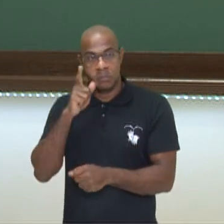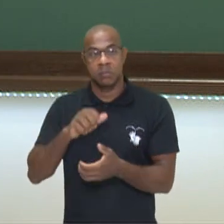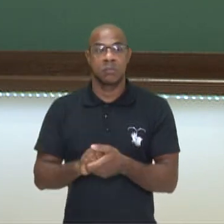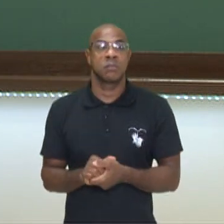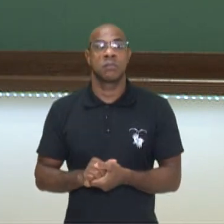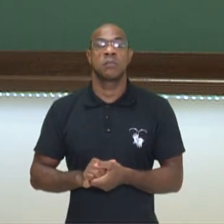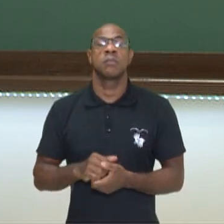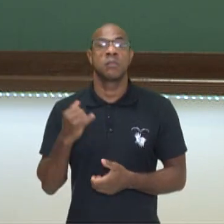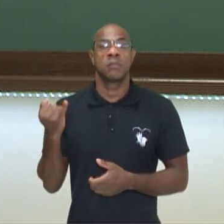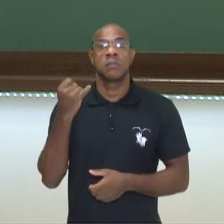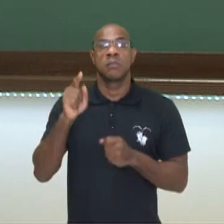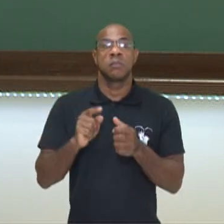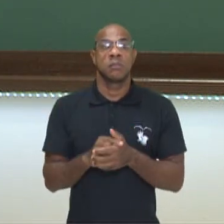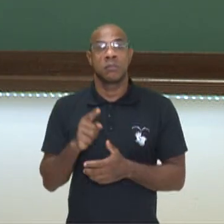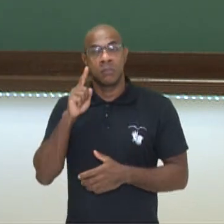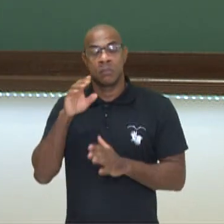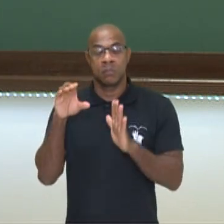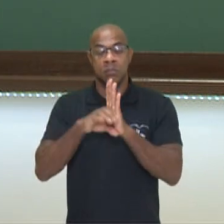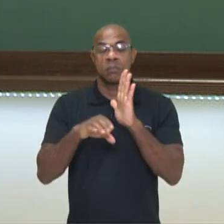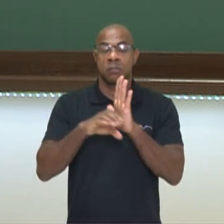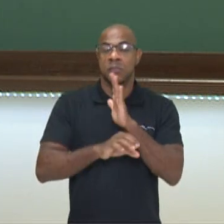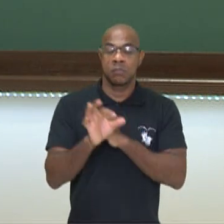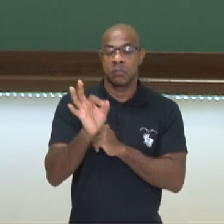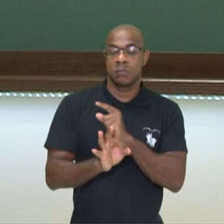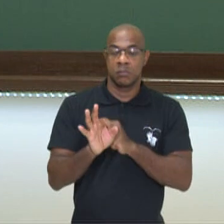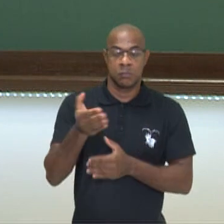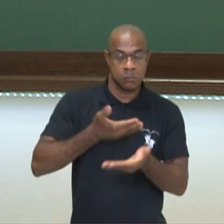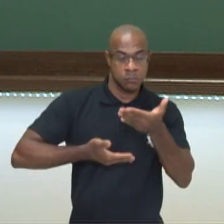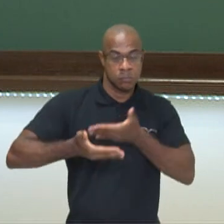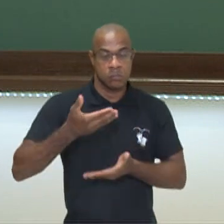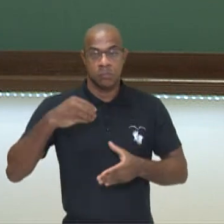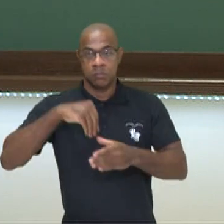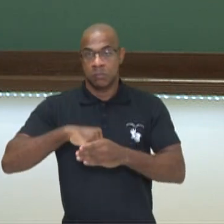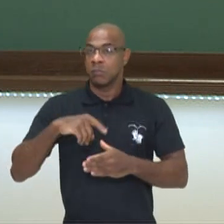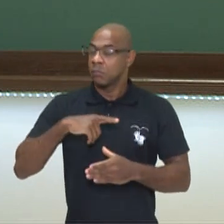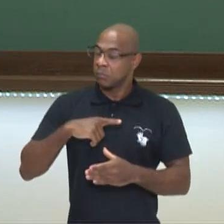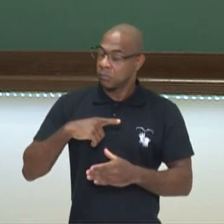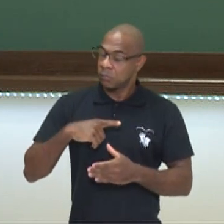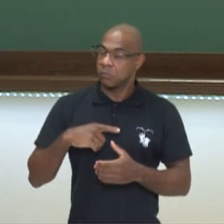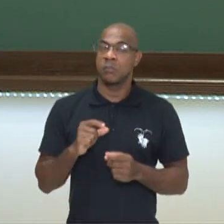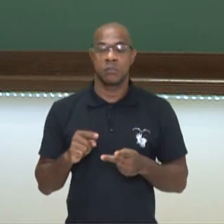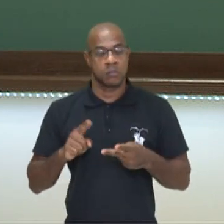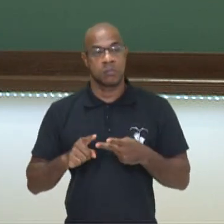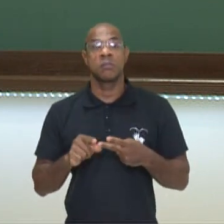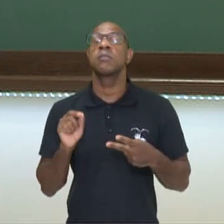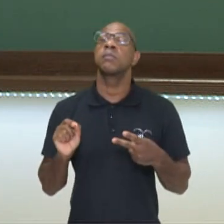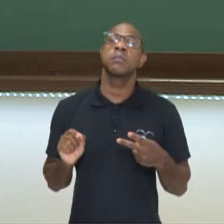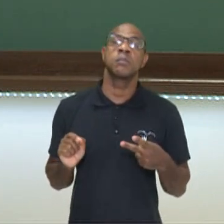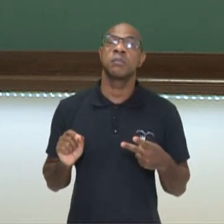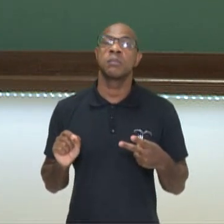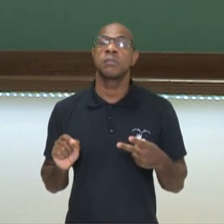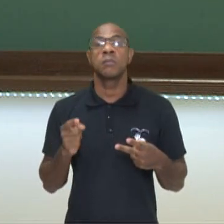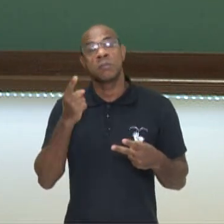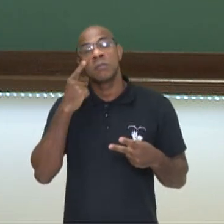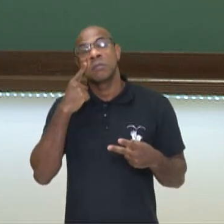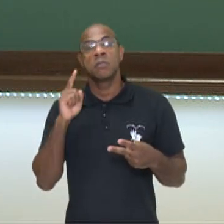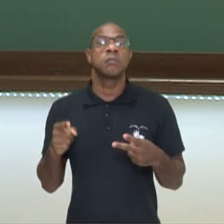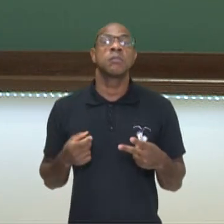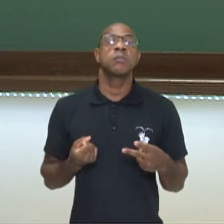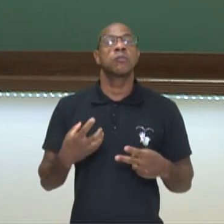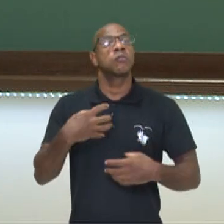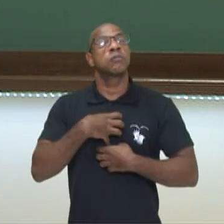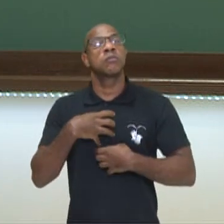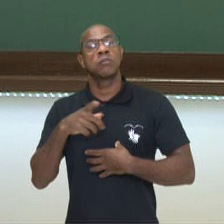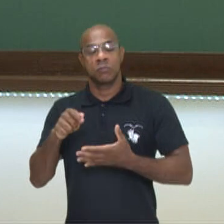1. Você veja o conceito de porcentagem que está envolvido. Isso é bem importante. 2. Verifique uma